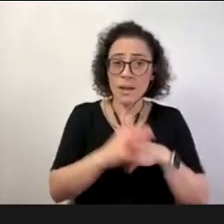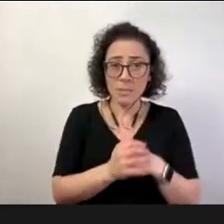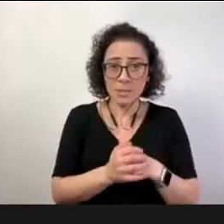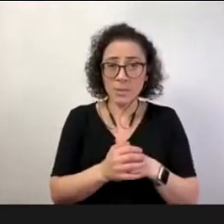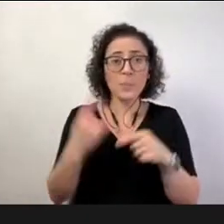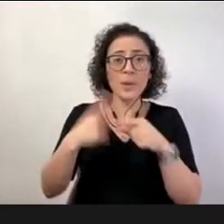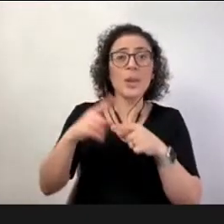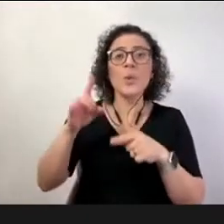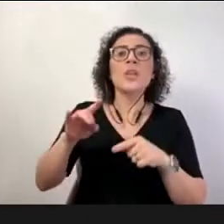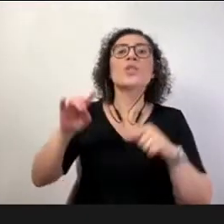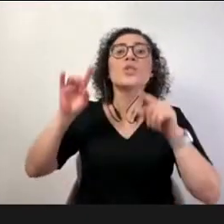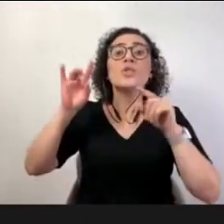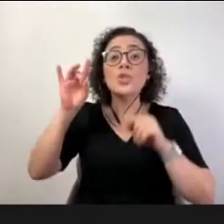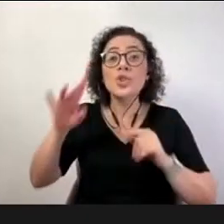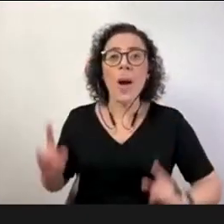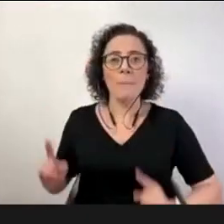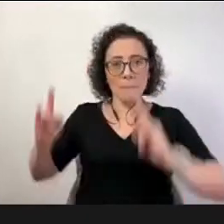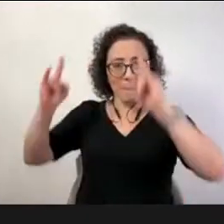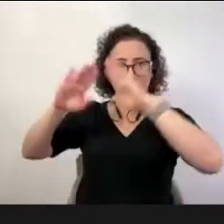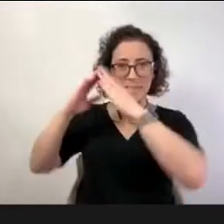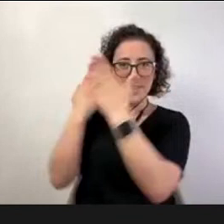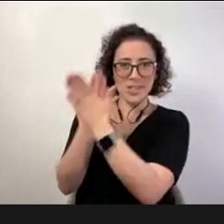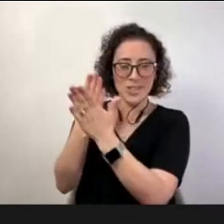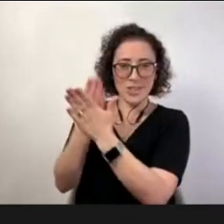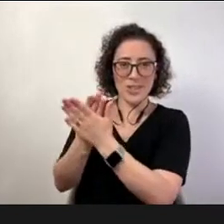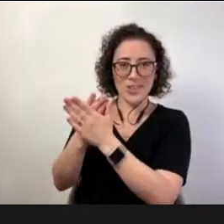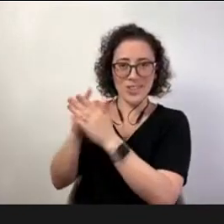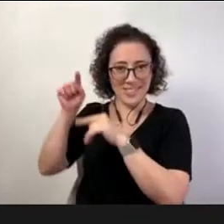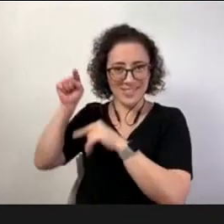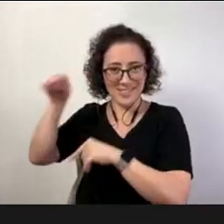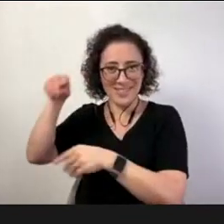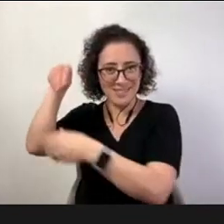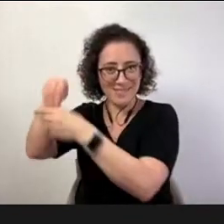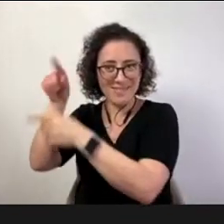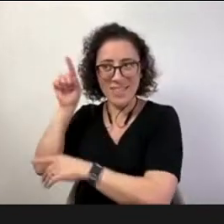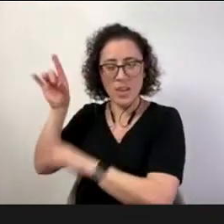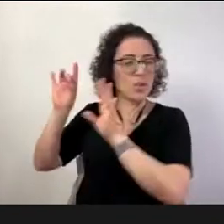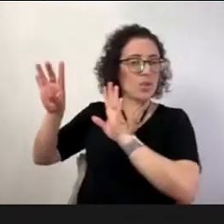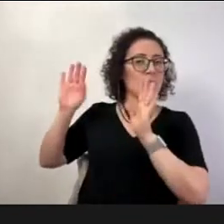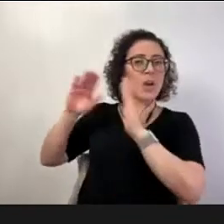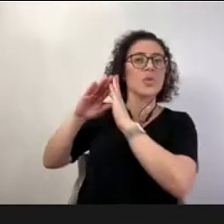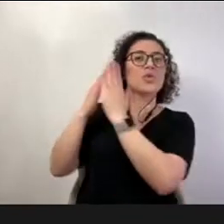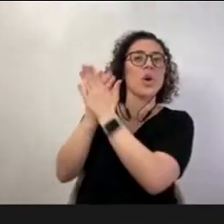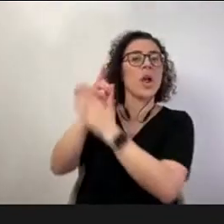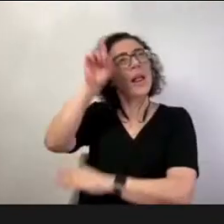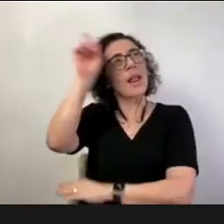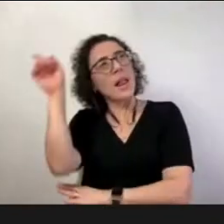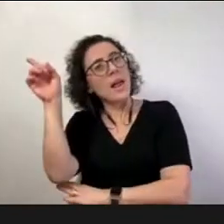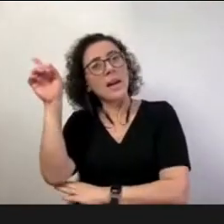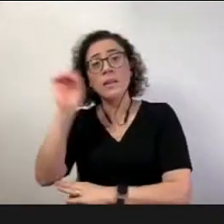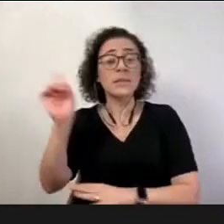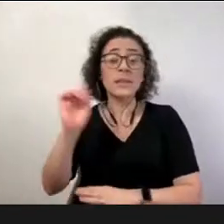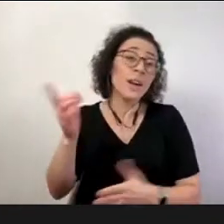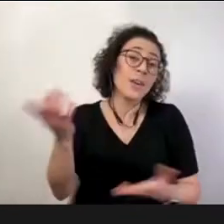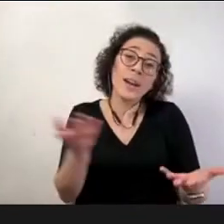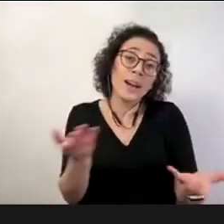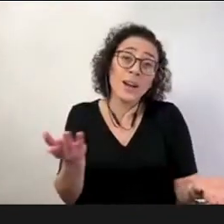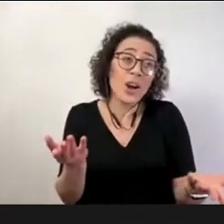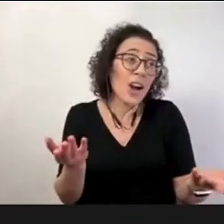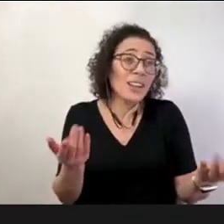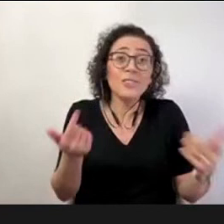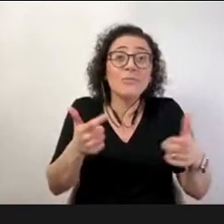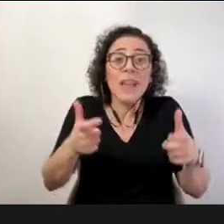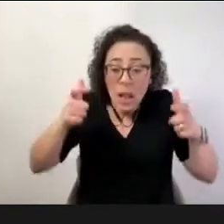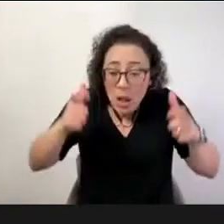casa de todos os docentes então muita coisa acontecendo ao mesmo tempo né e o que que a gente fez o que que a gente olhou o que a gente